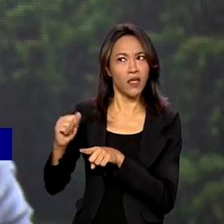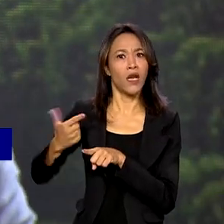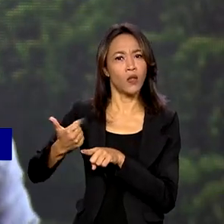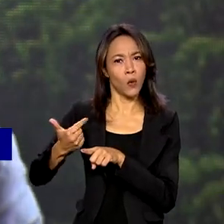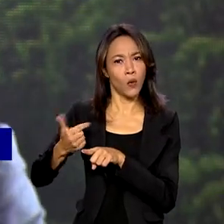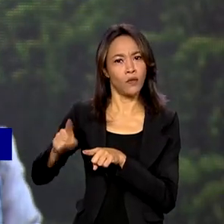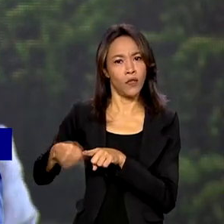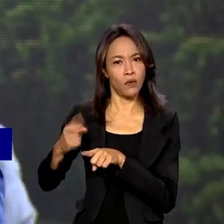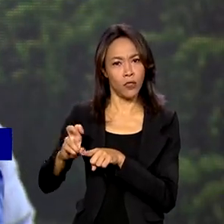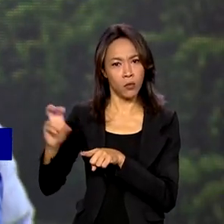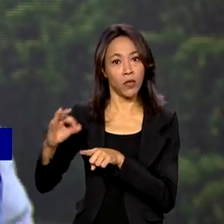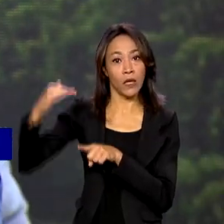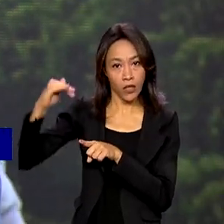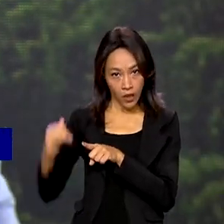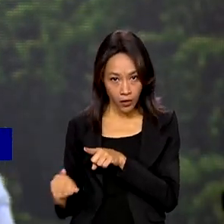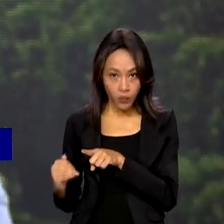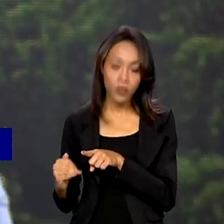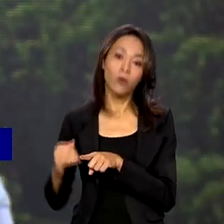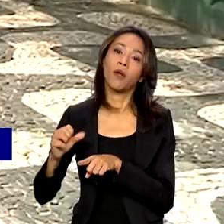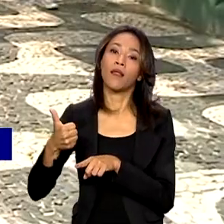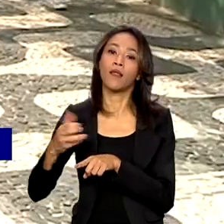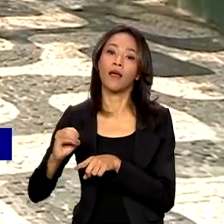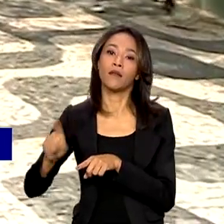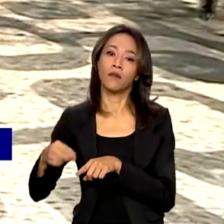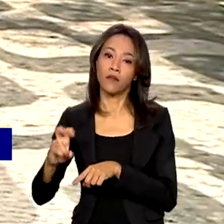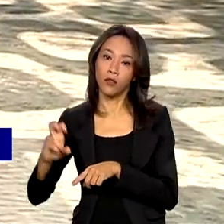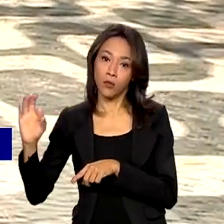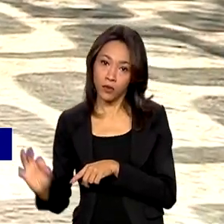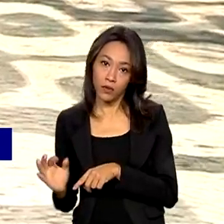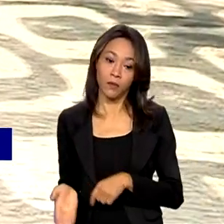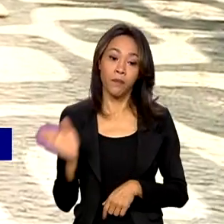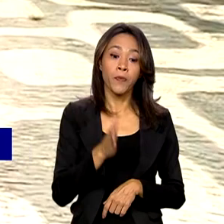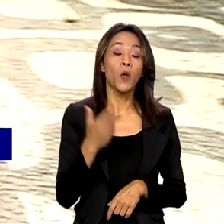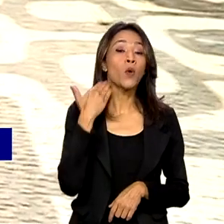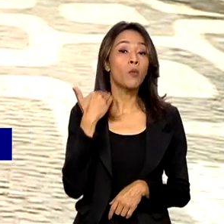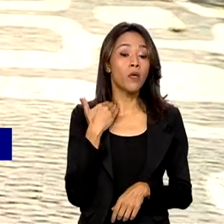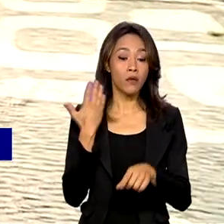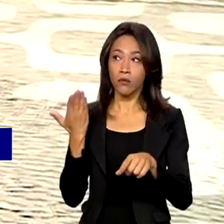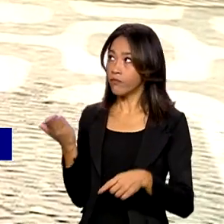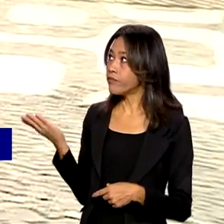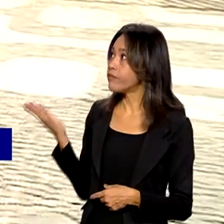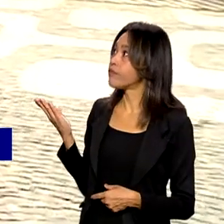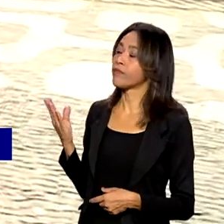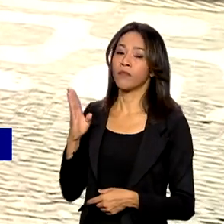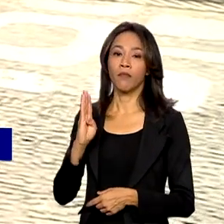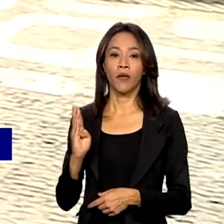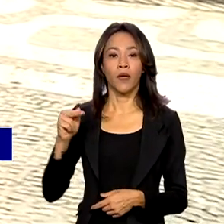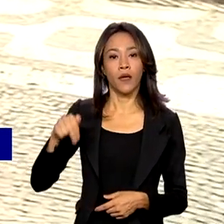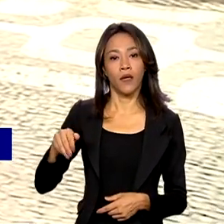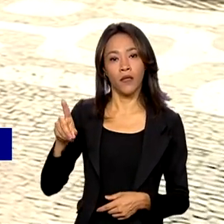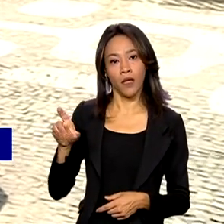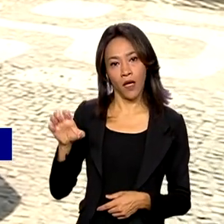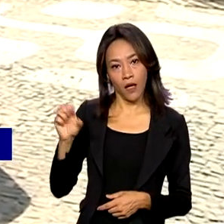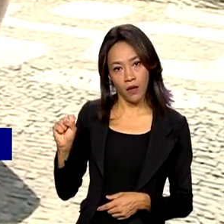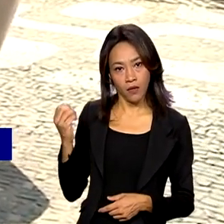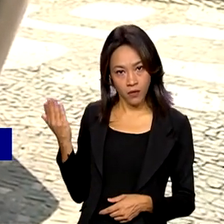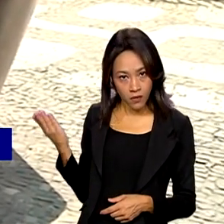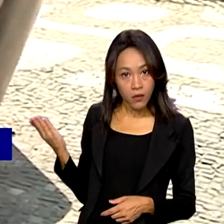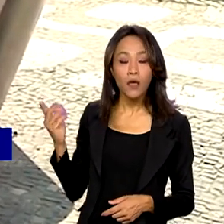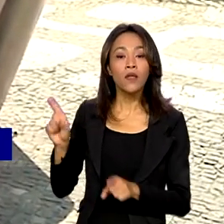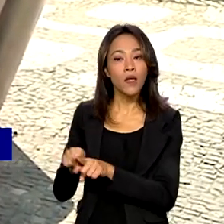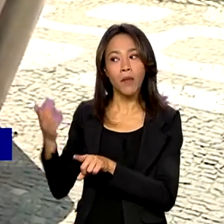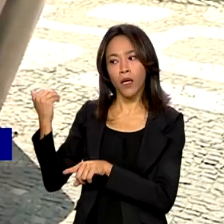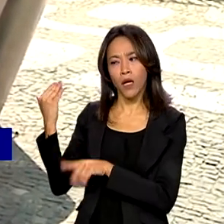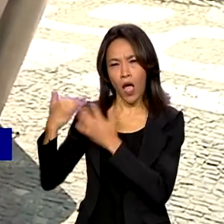,5%, caíram para 10,5%. O BNDES, Banco Nacional de Desenvolvimento Econômico e Social, também